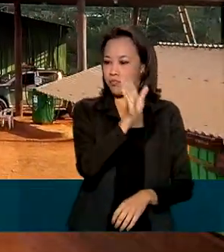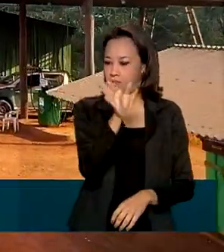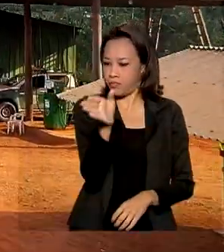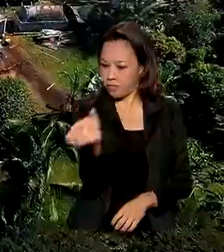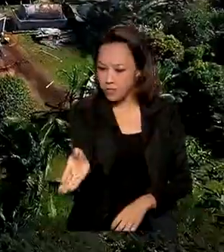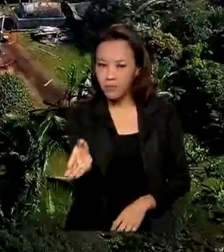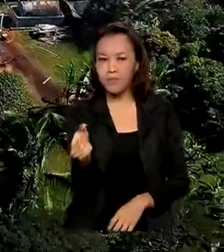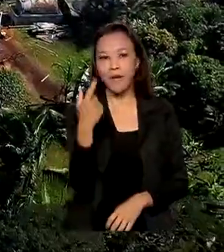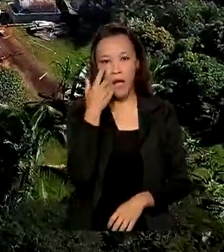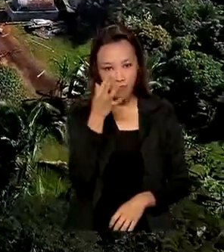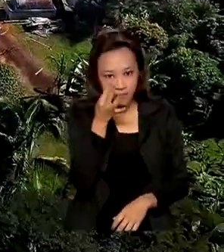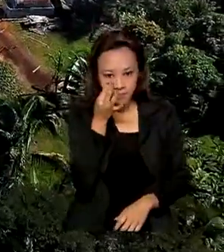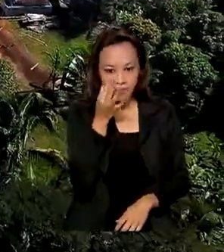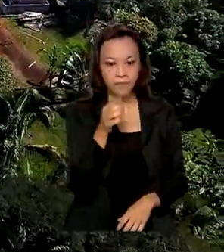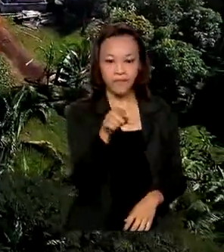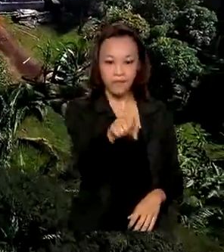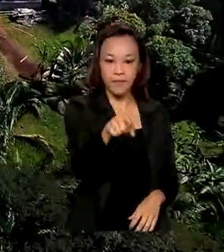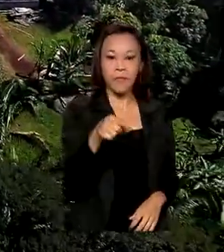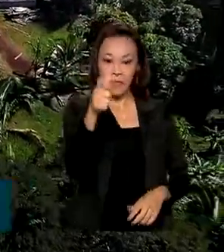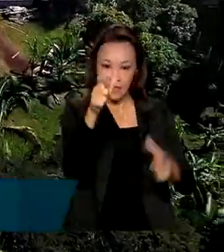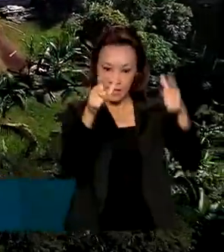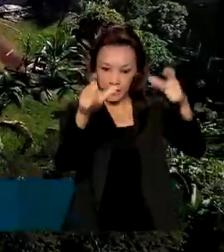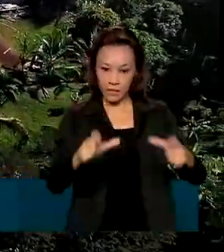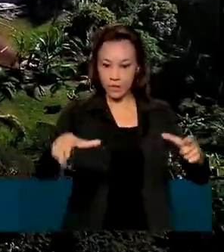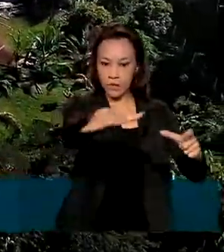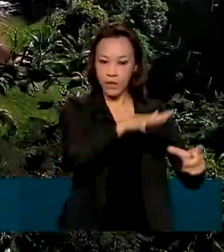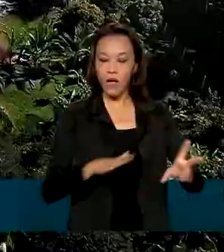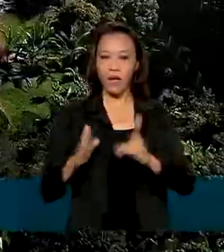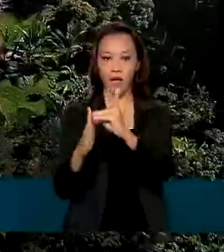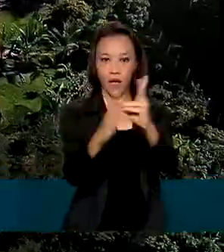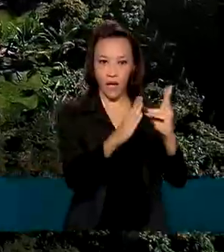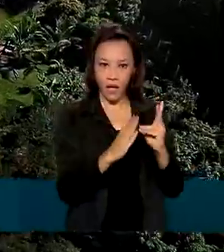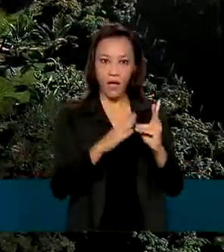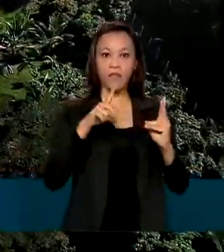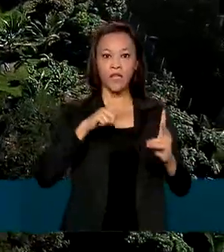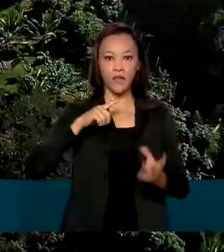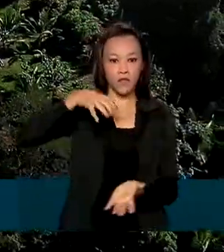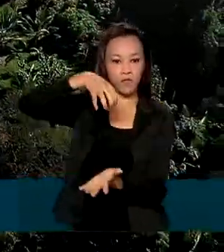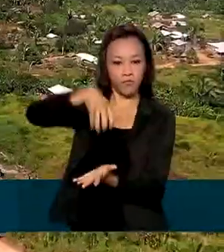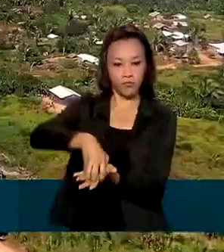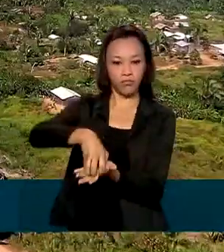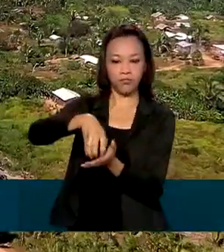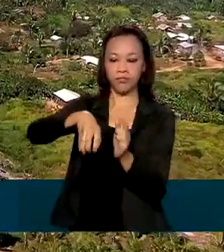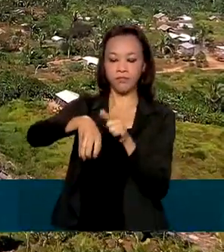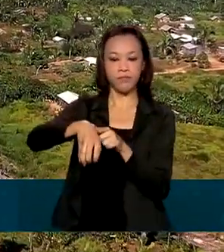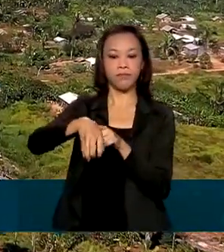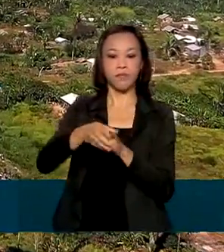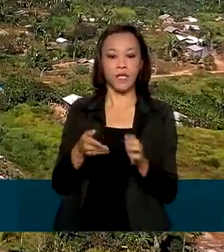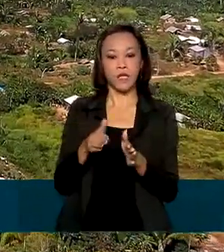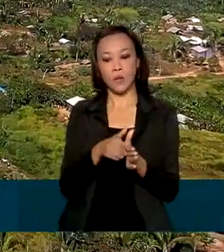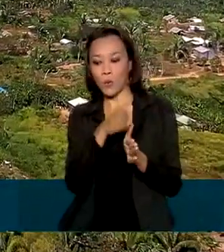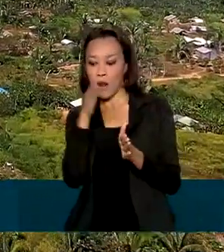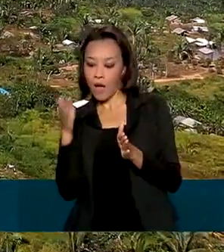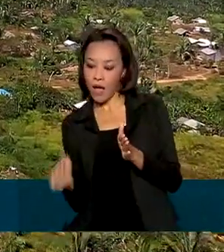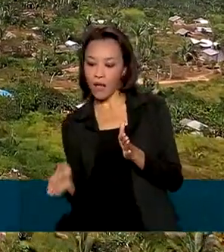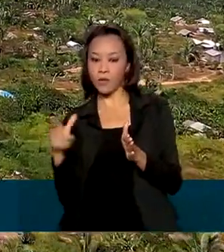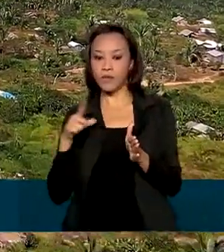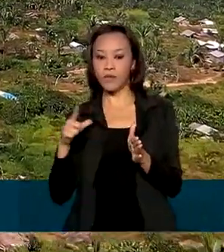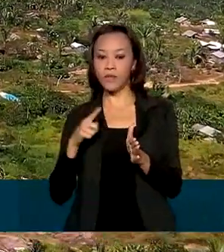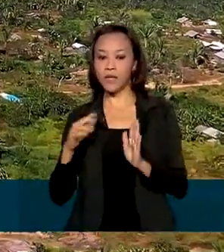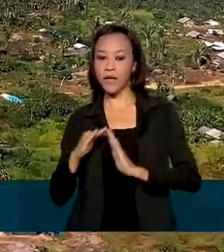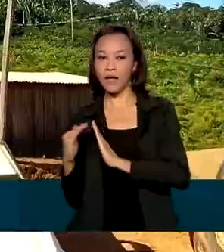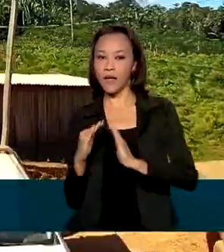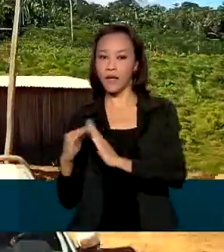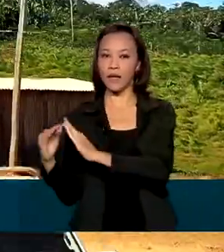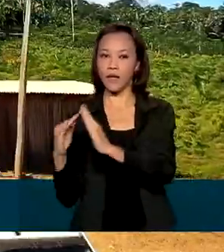ilícitos. Na terra indígena, a Pitereua, foi montada a base São Francisco. Ao lado da base, há um vilarejo.